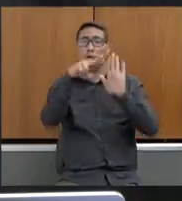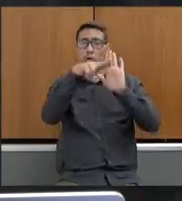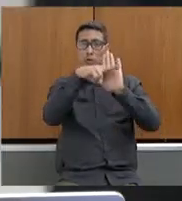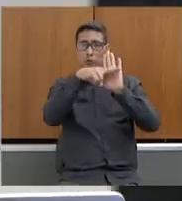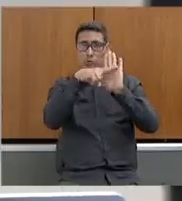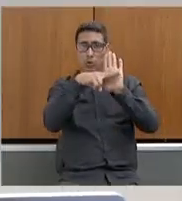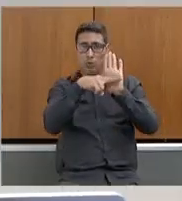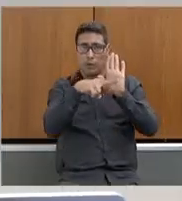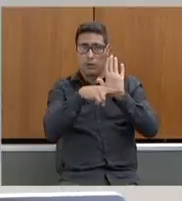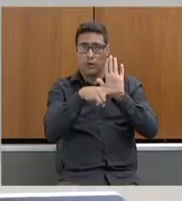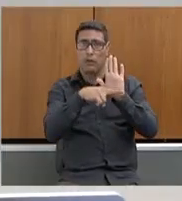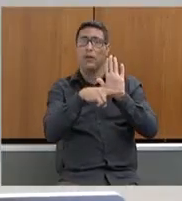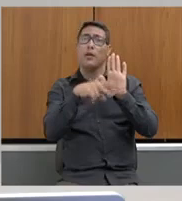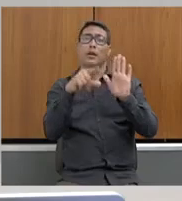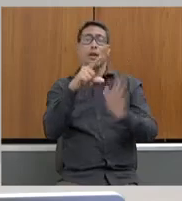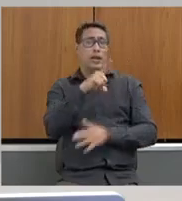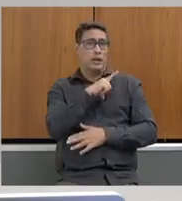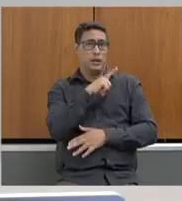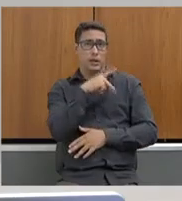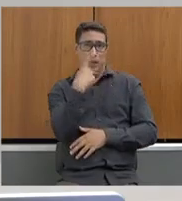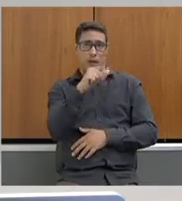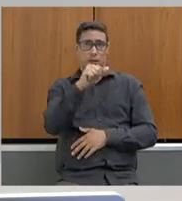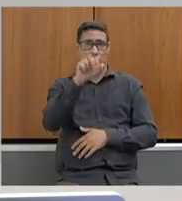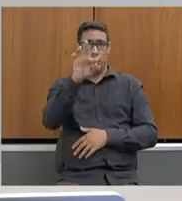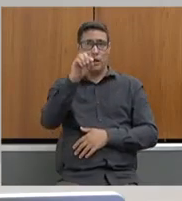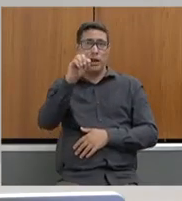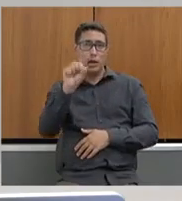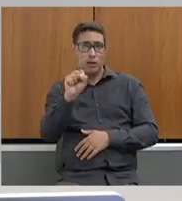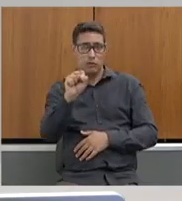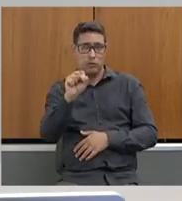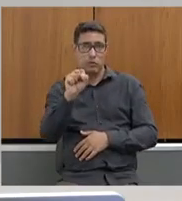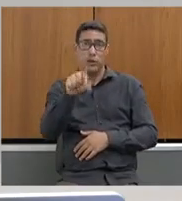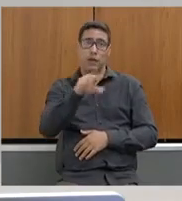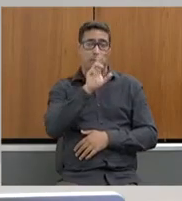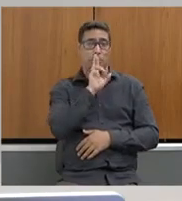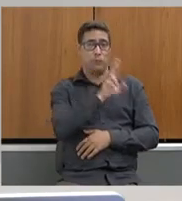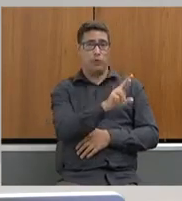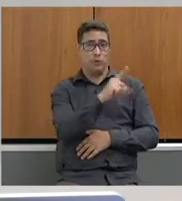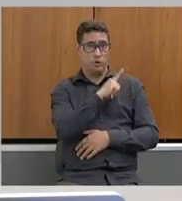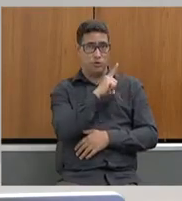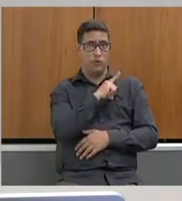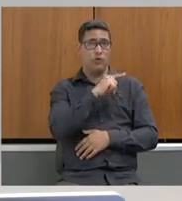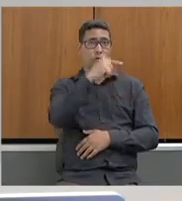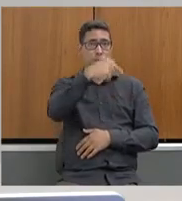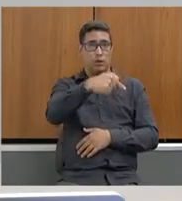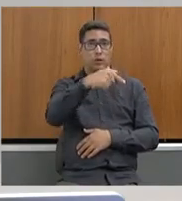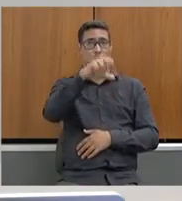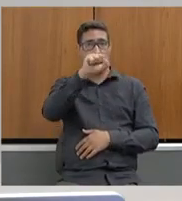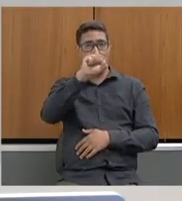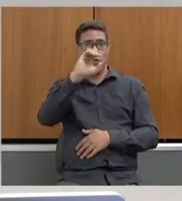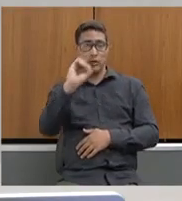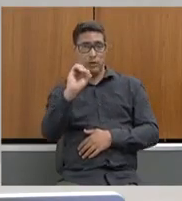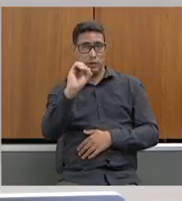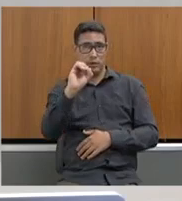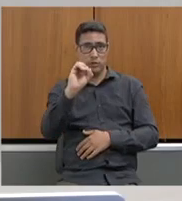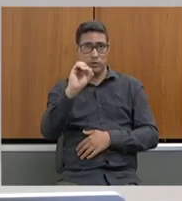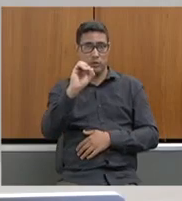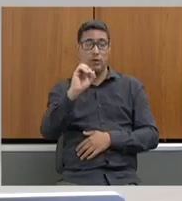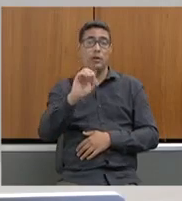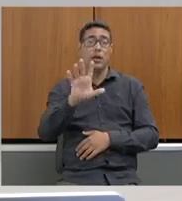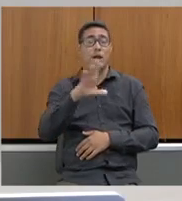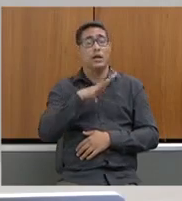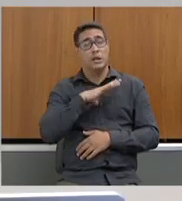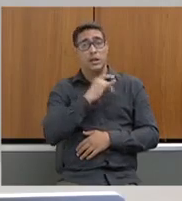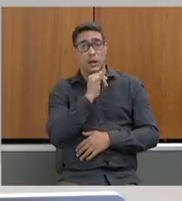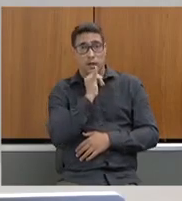infralegais versam sobre esses atos autorizativos. E a resposta que eu tive foram 780 normas. Infelizmente,